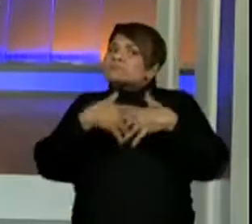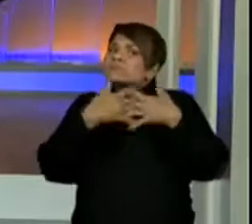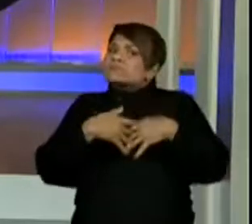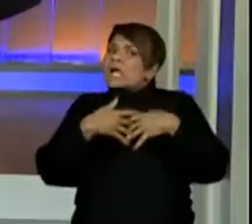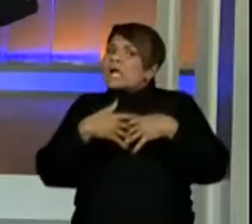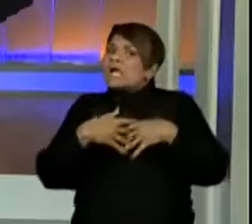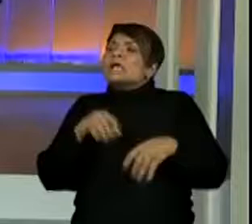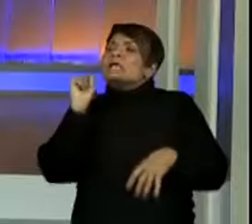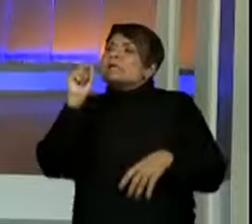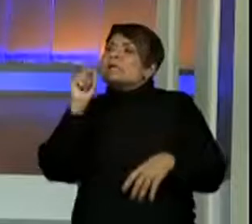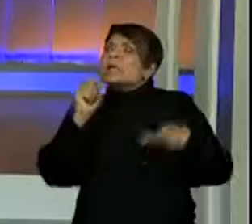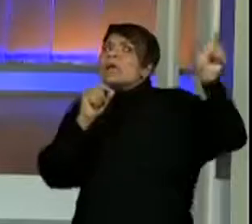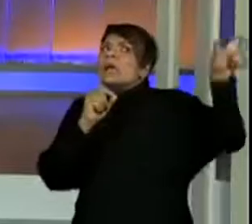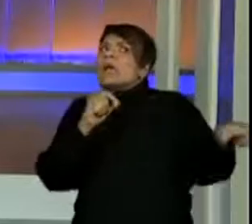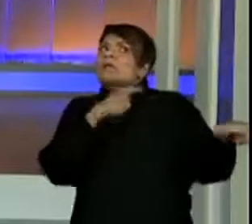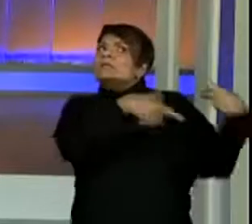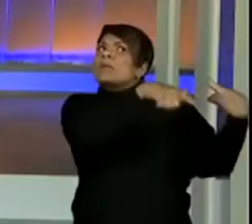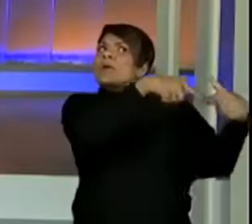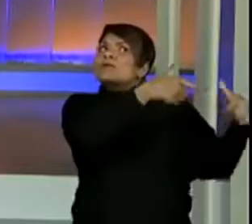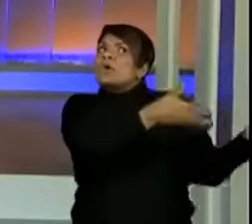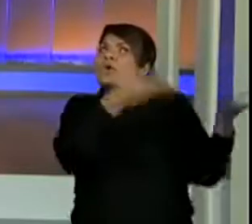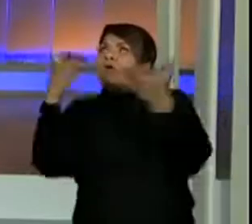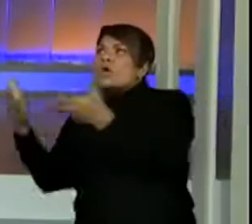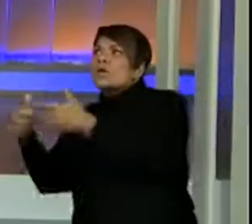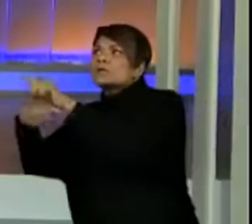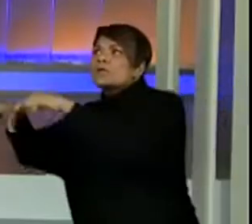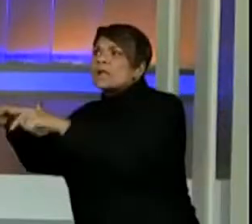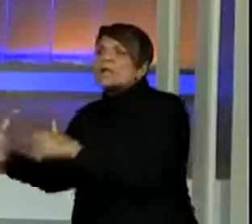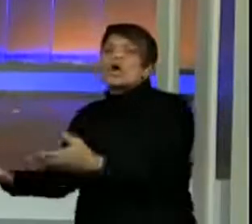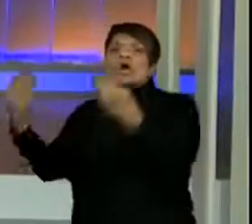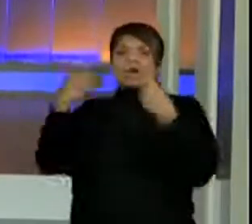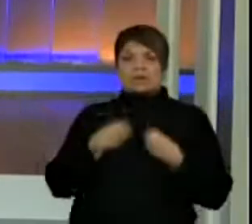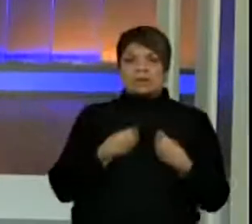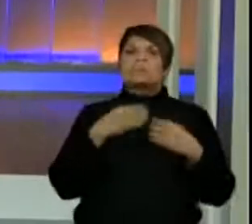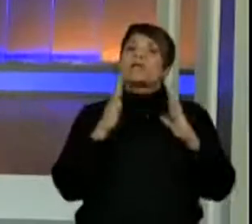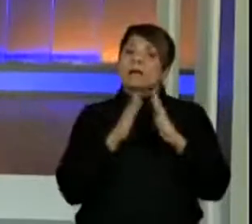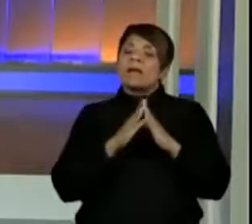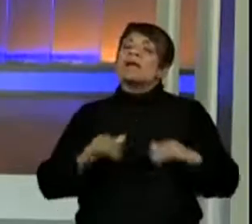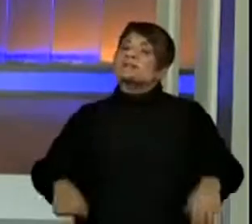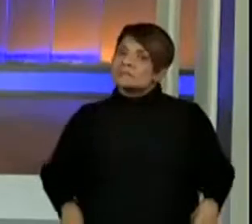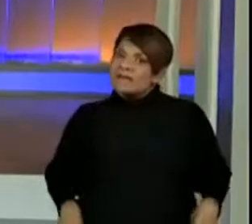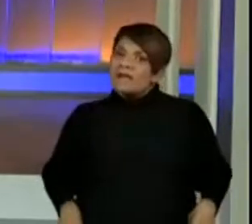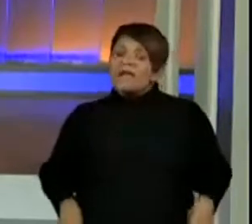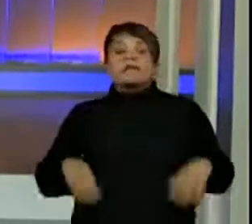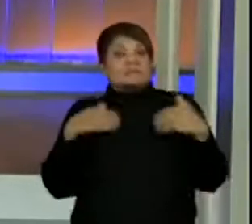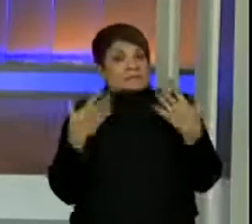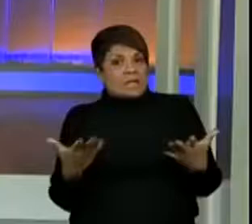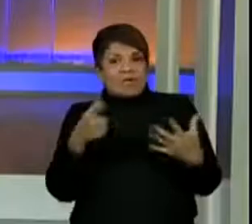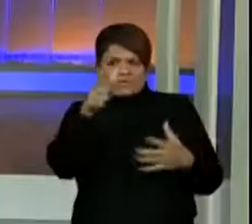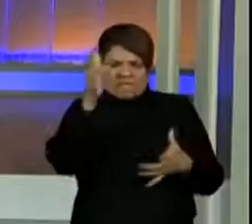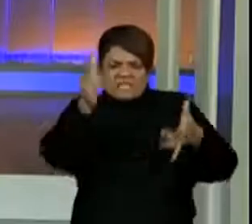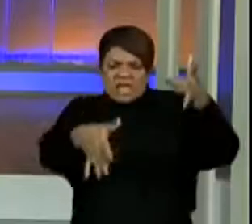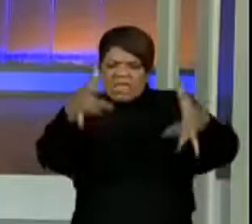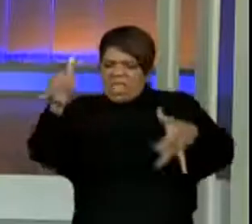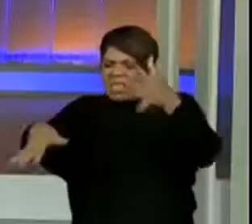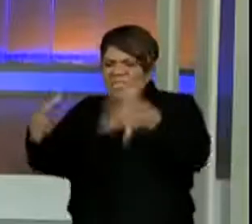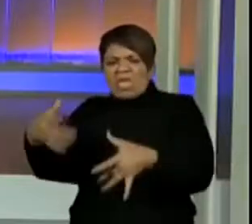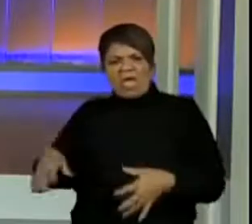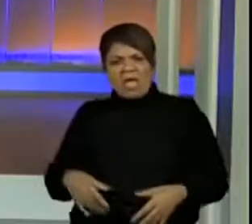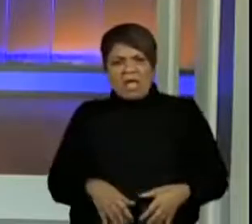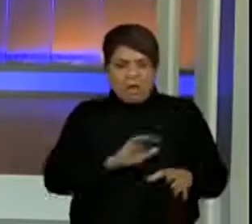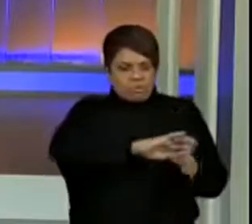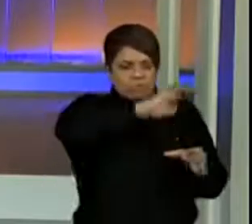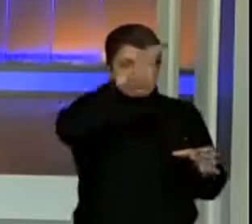alguém trabalhou para que ele chegasse ali. Então, você não pode desperdiçar a sua comida jogando